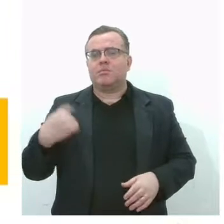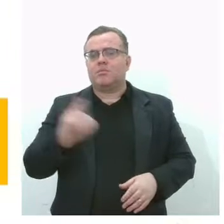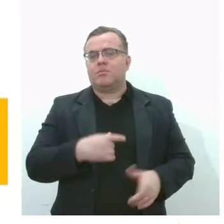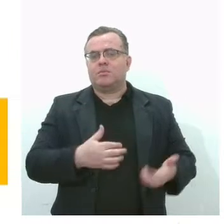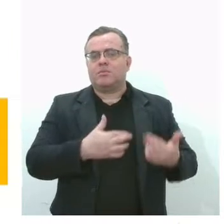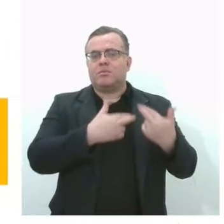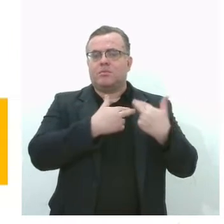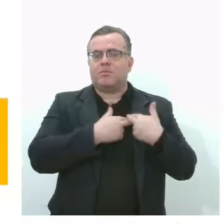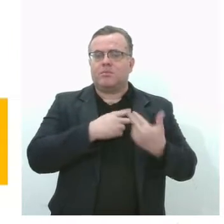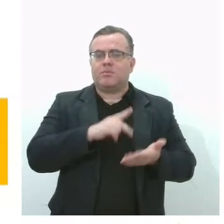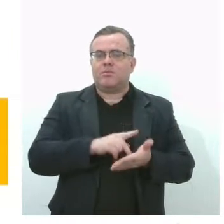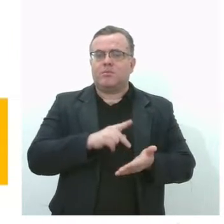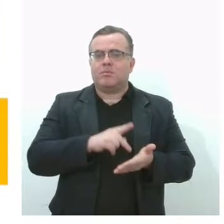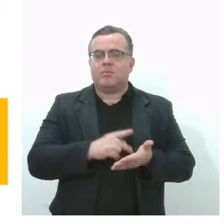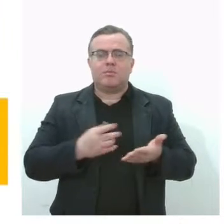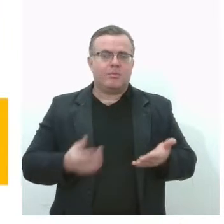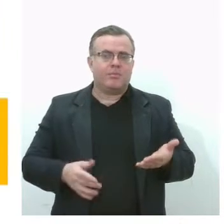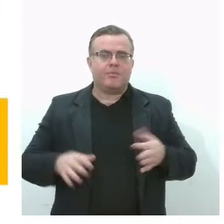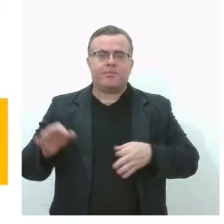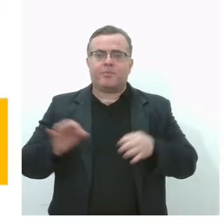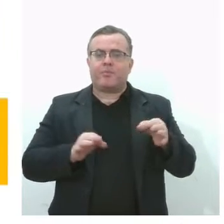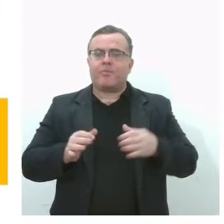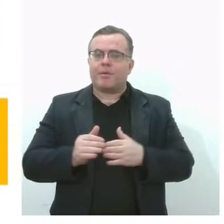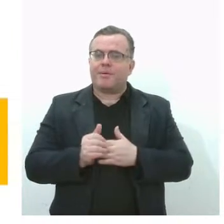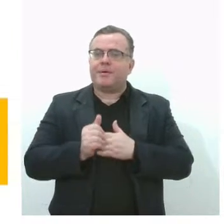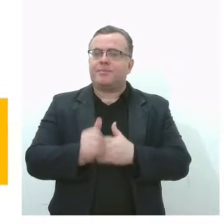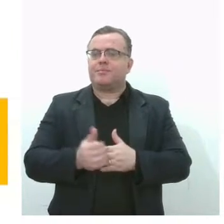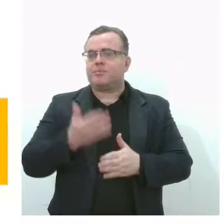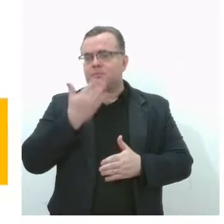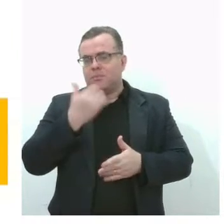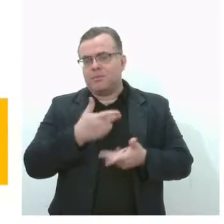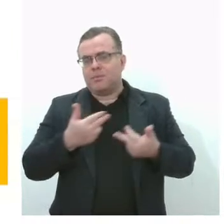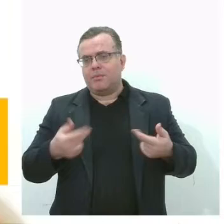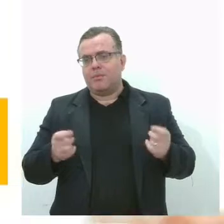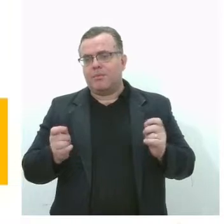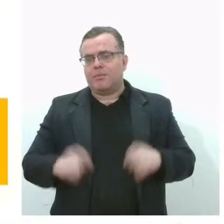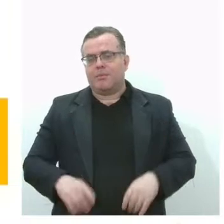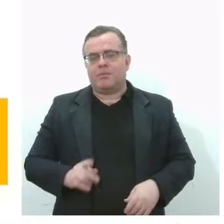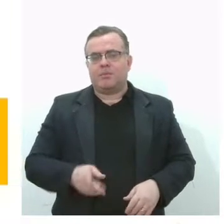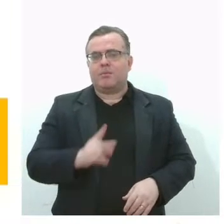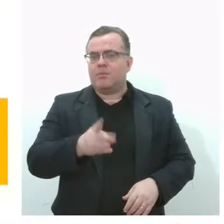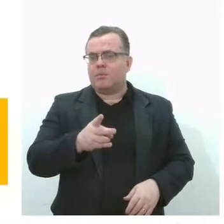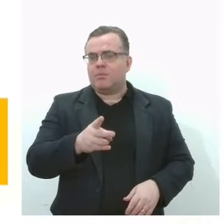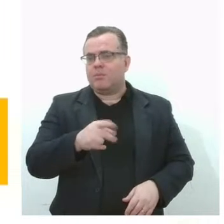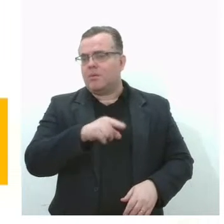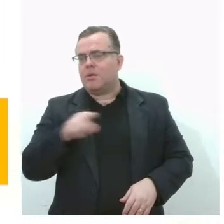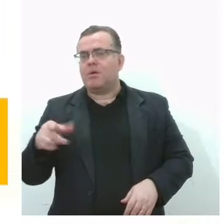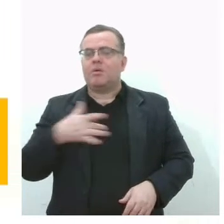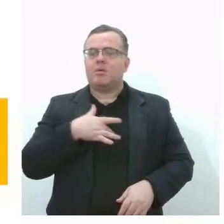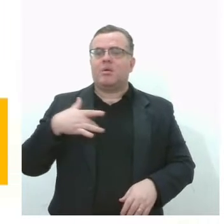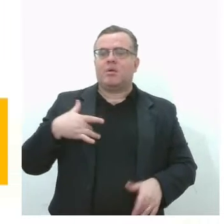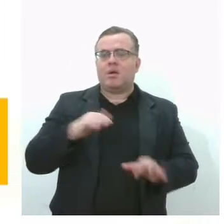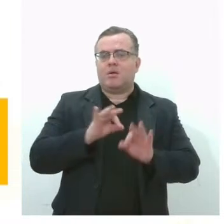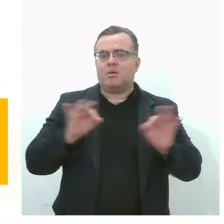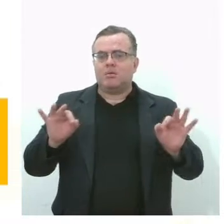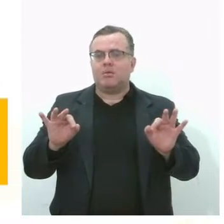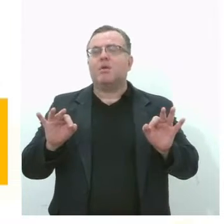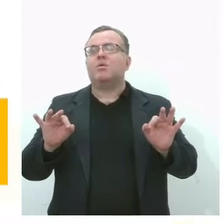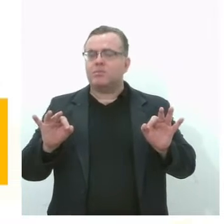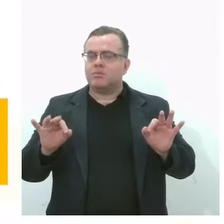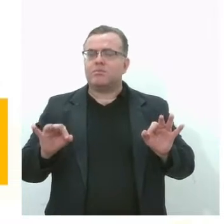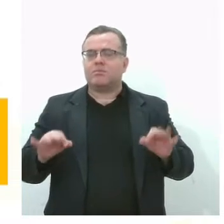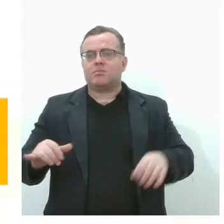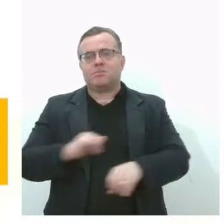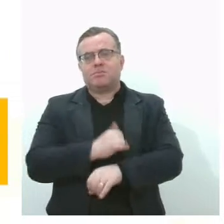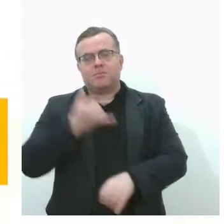de conduzir essa questão alimentar justamente para que a gente possa manter crianças mais saudáveis com relação à alimentação, questão da obesidade, a gente